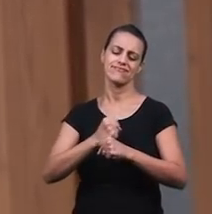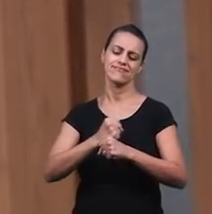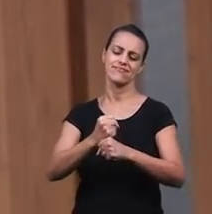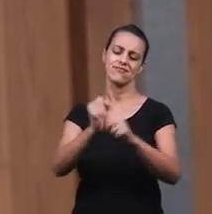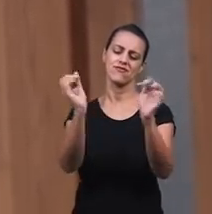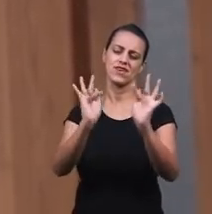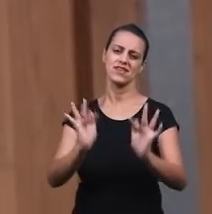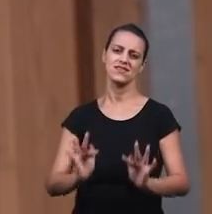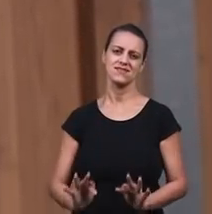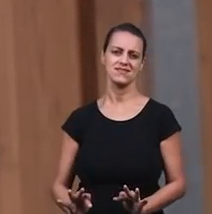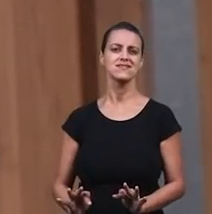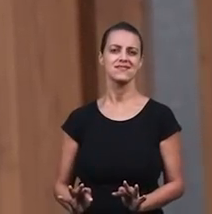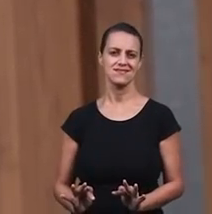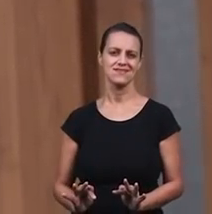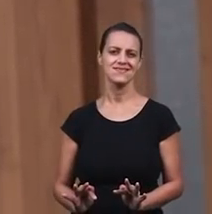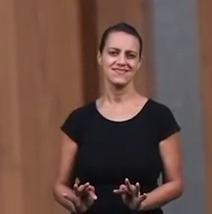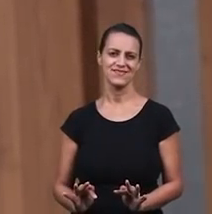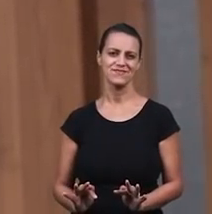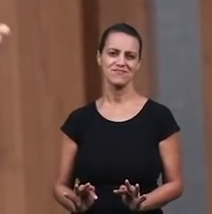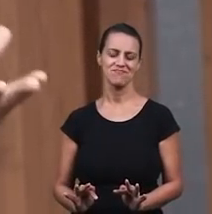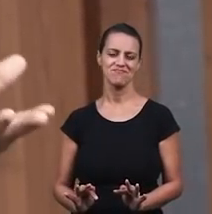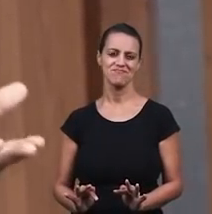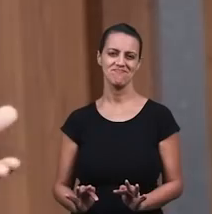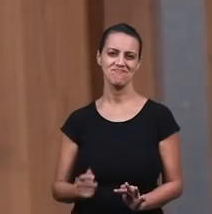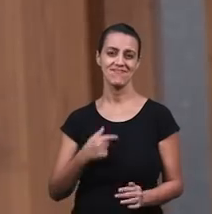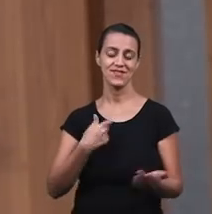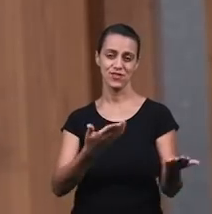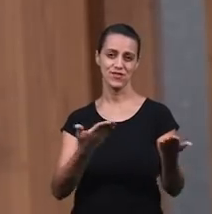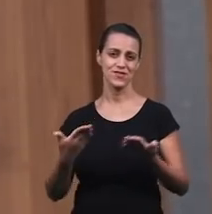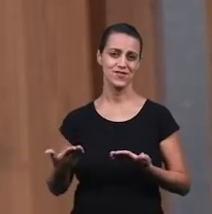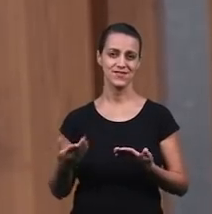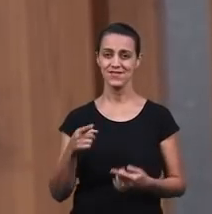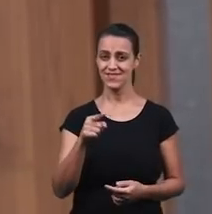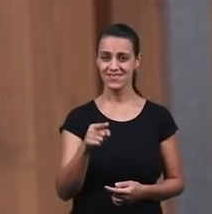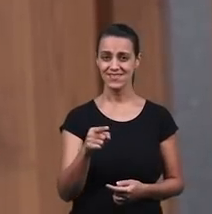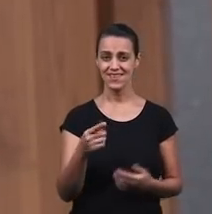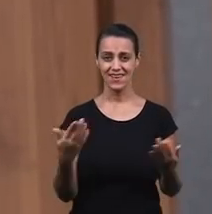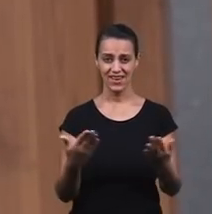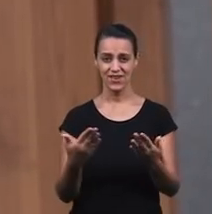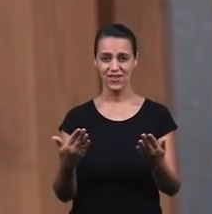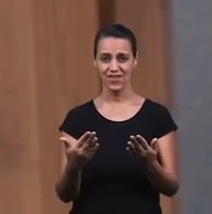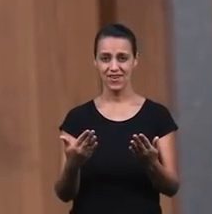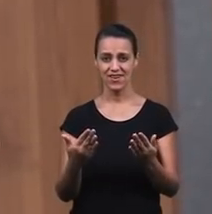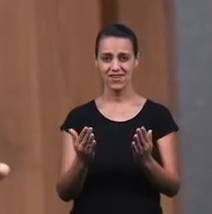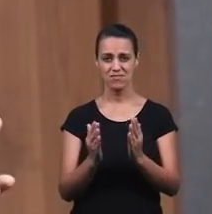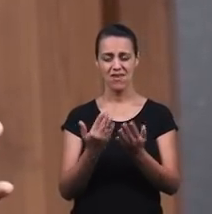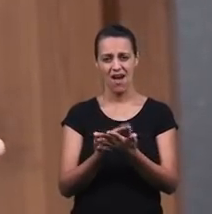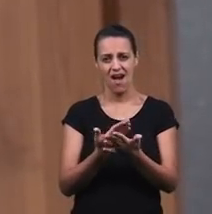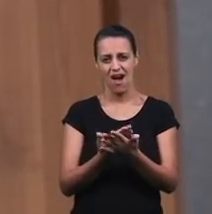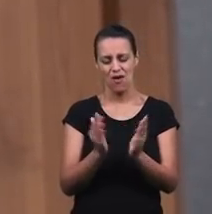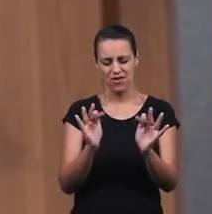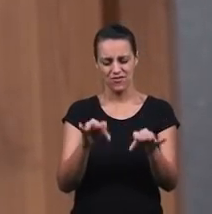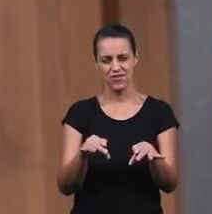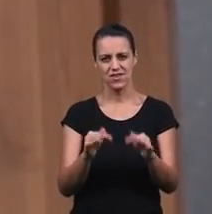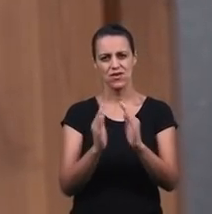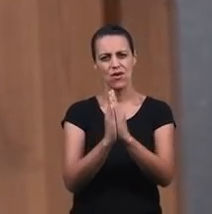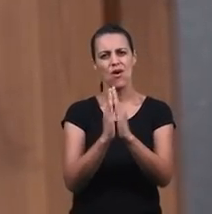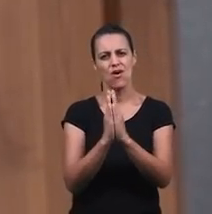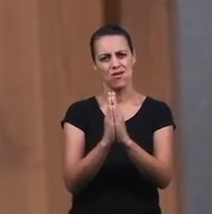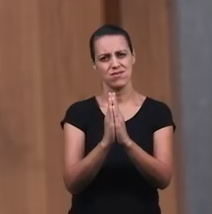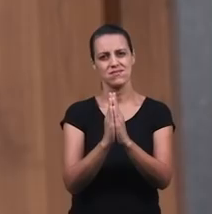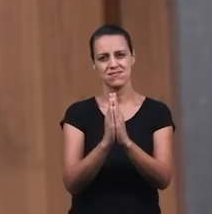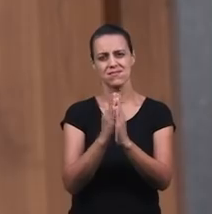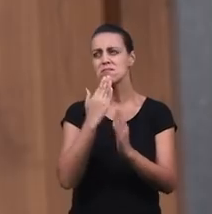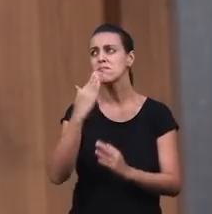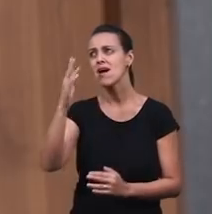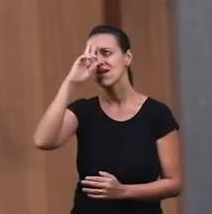-aventurados Felizes E eu convido você A encerrarmos esta aula Orando ao Senhor Pedindo ao Senhor